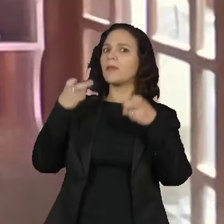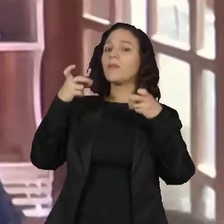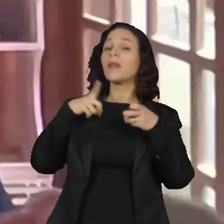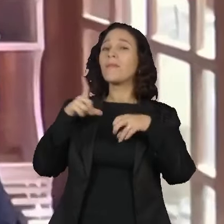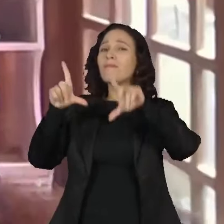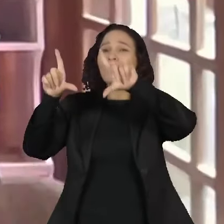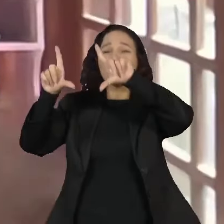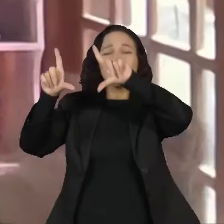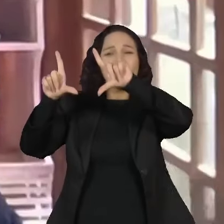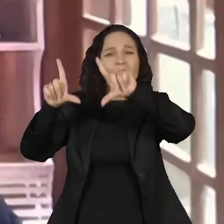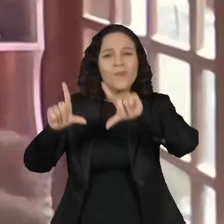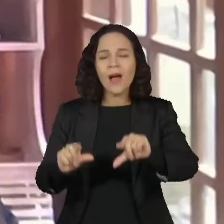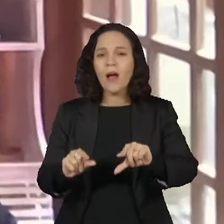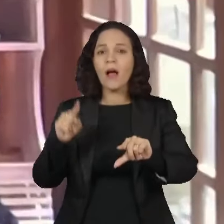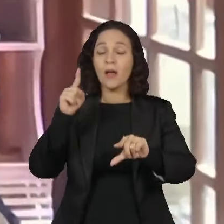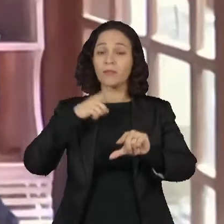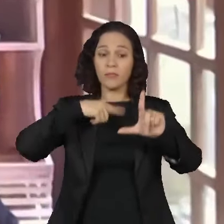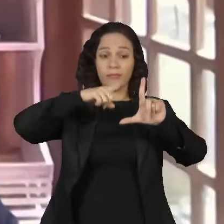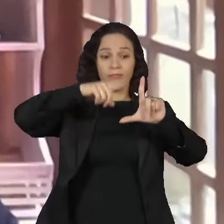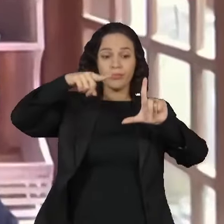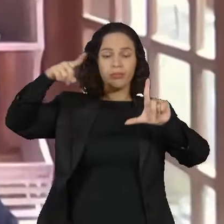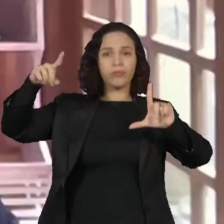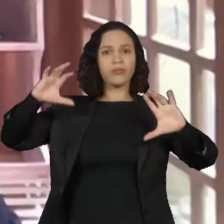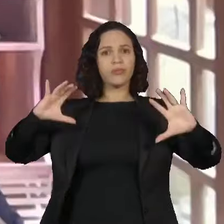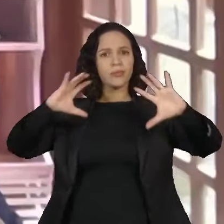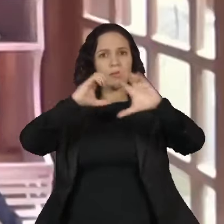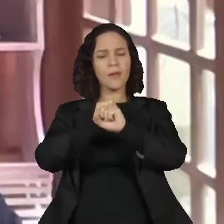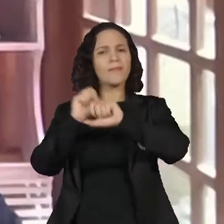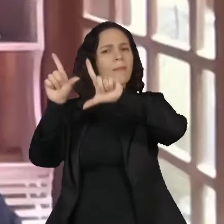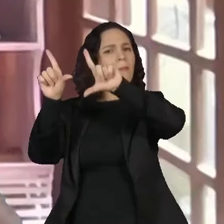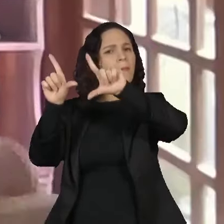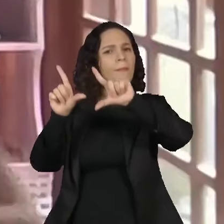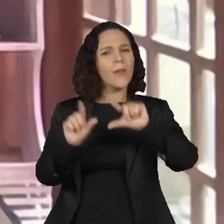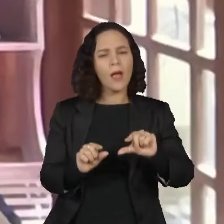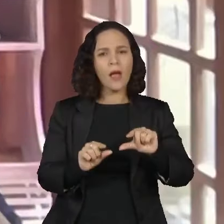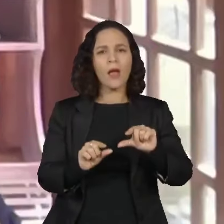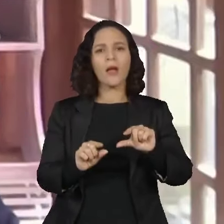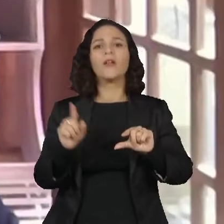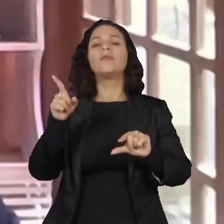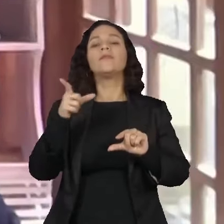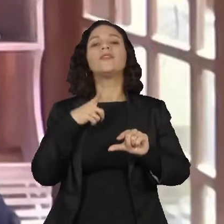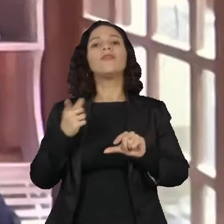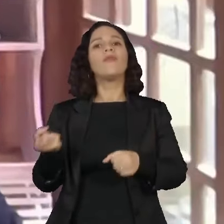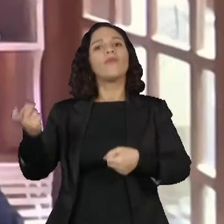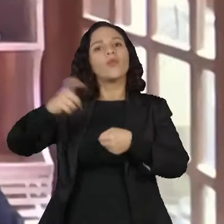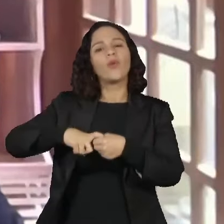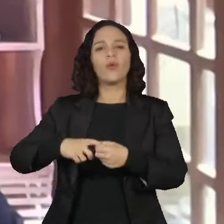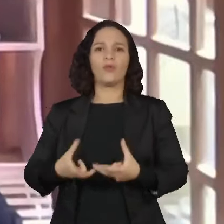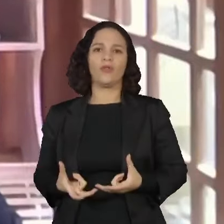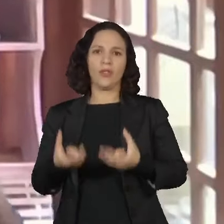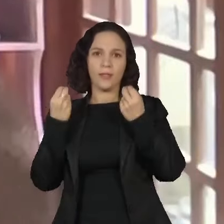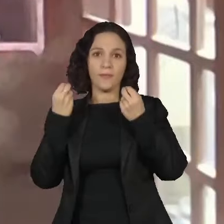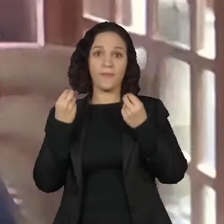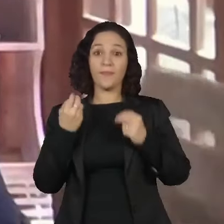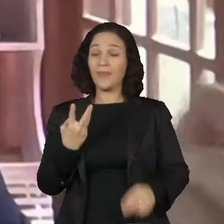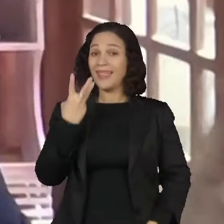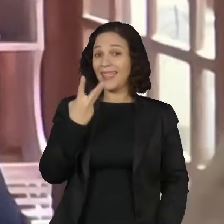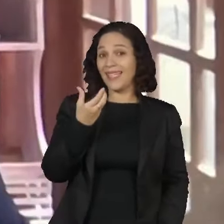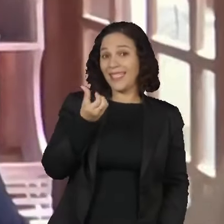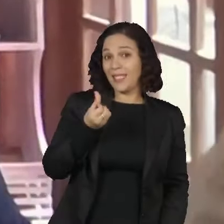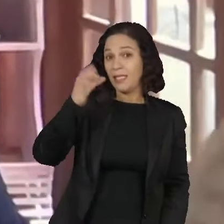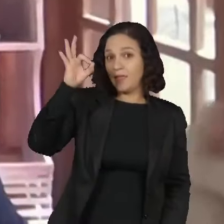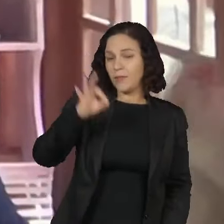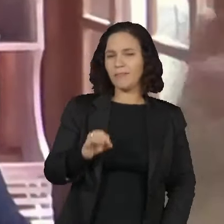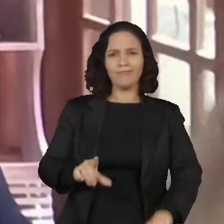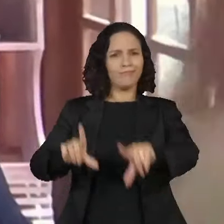significativa, estatisticamente significativa, redução da recorrência de 36% para